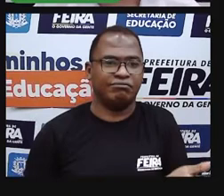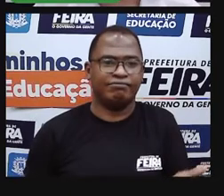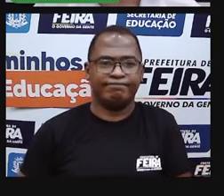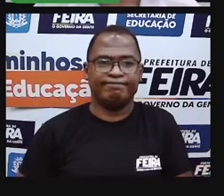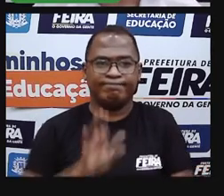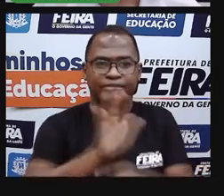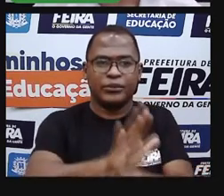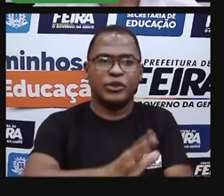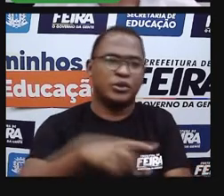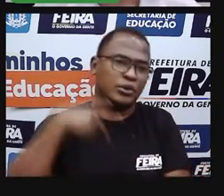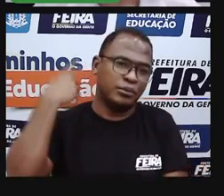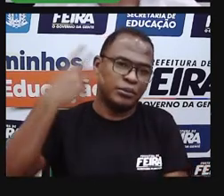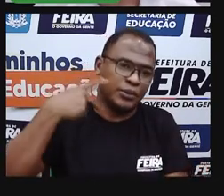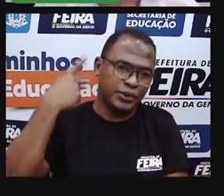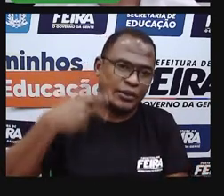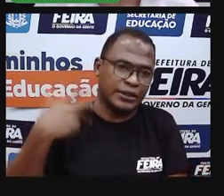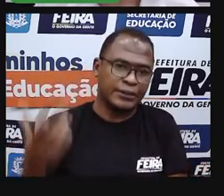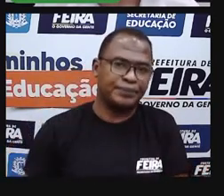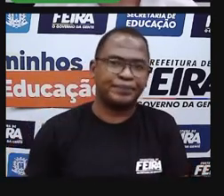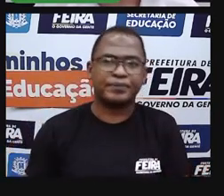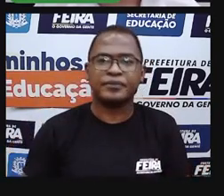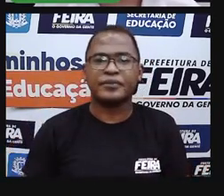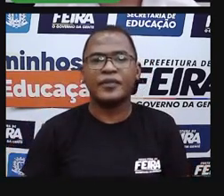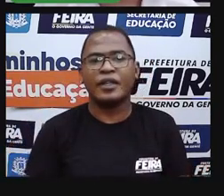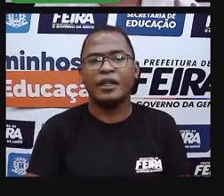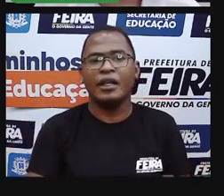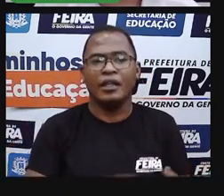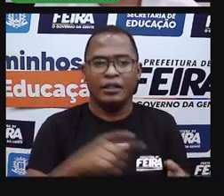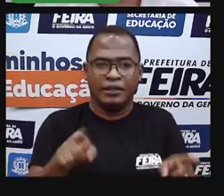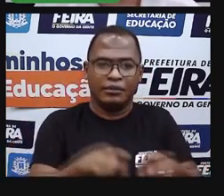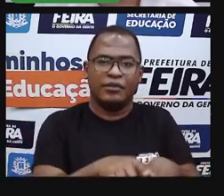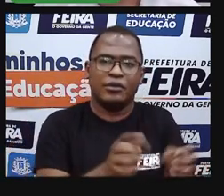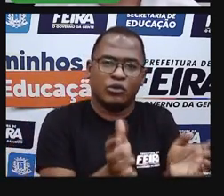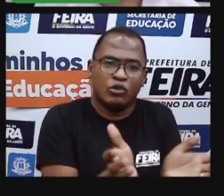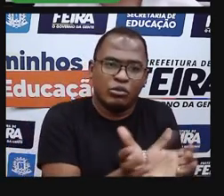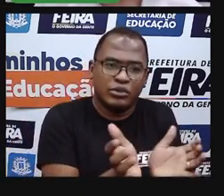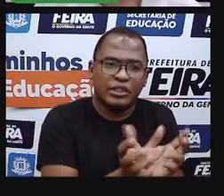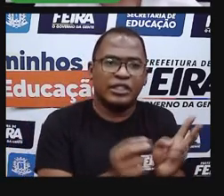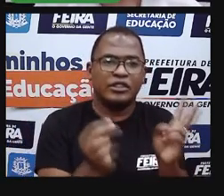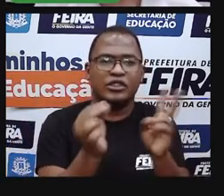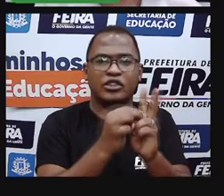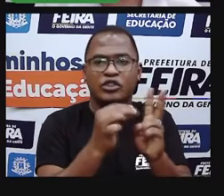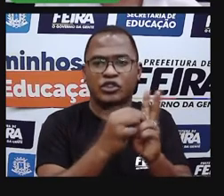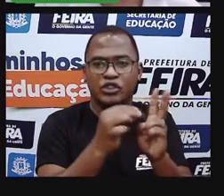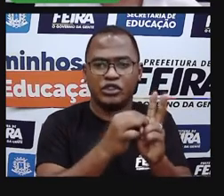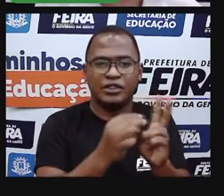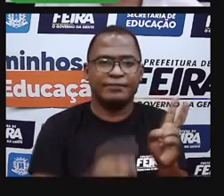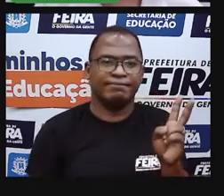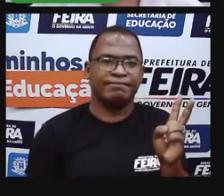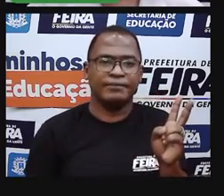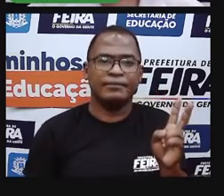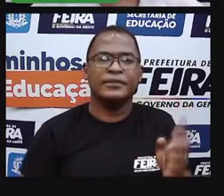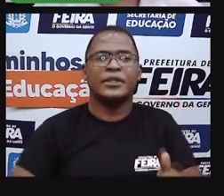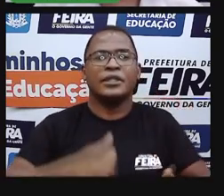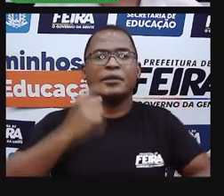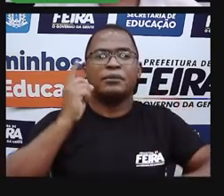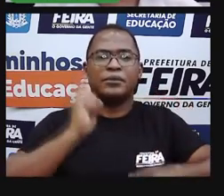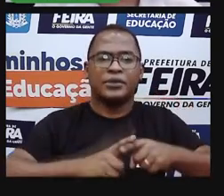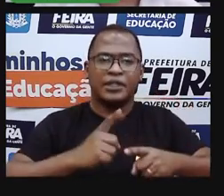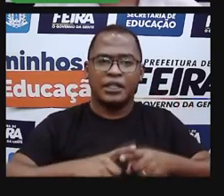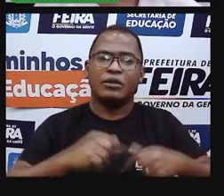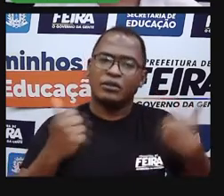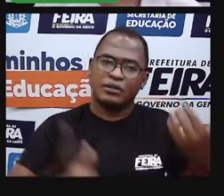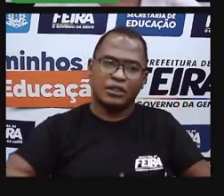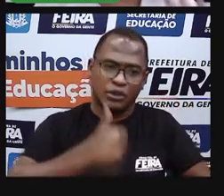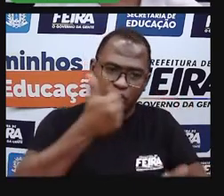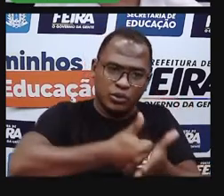valiosa. E a gente precisa também nos unir aos nossos irmãos, das comunidades indígenas, para lutar também por